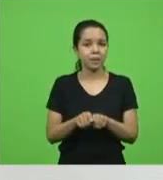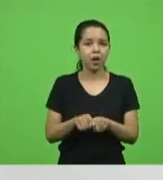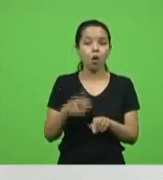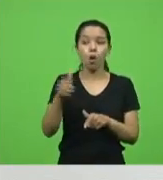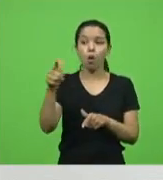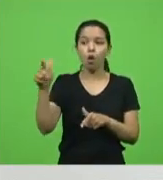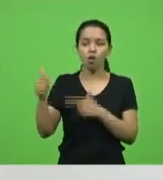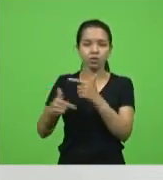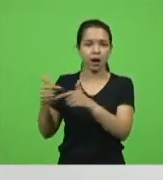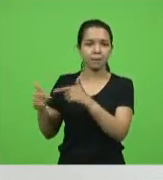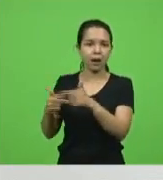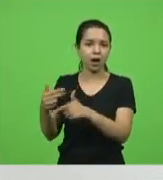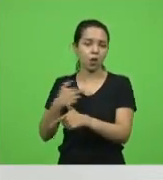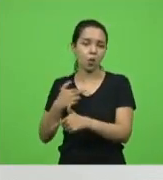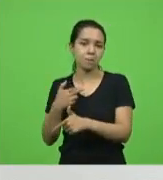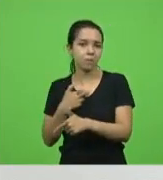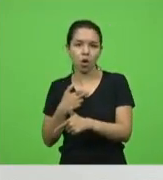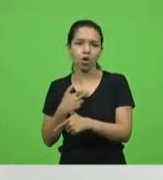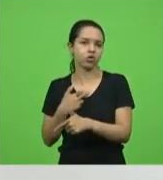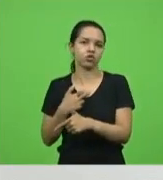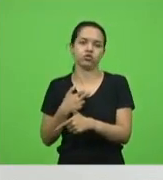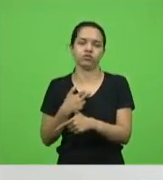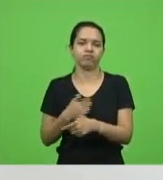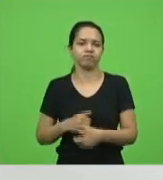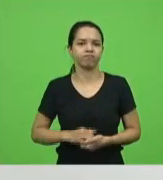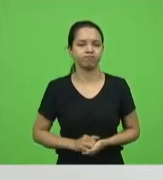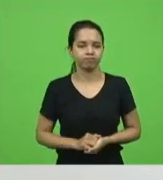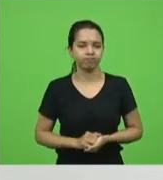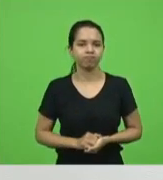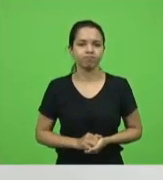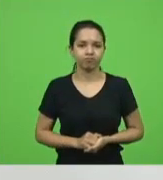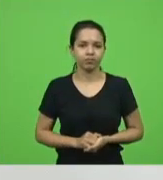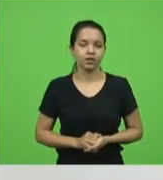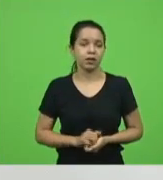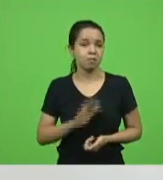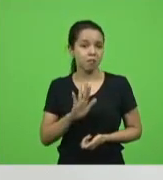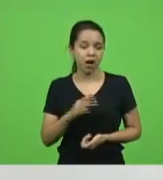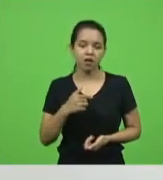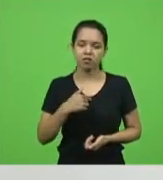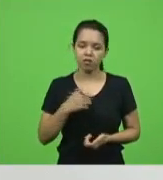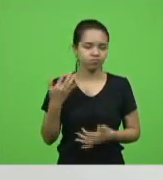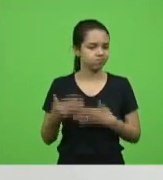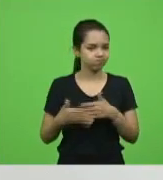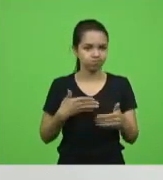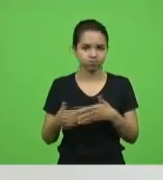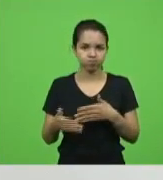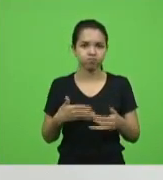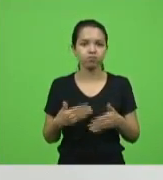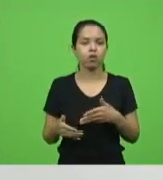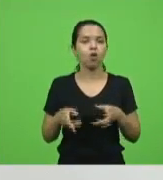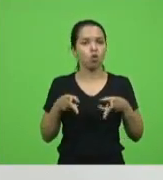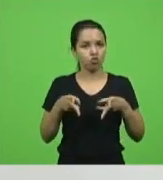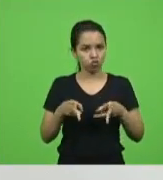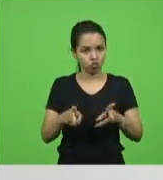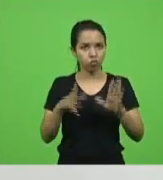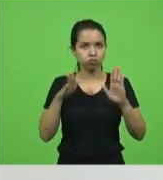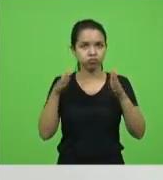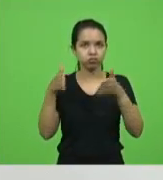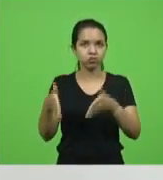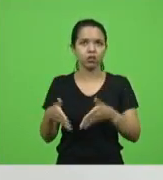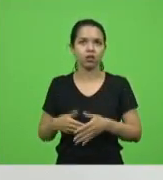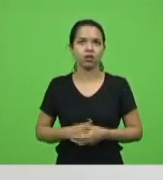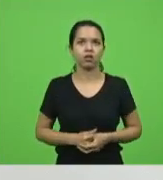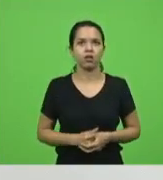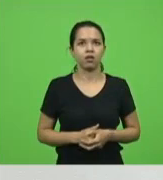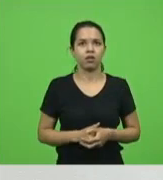sem pagamento, ainda não poder trabalhar fora, mas eu nunca liguei para isso, continuei firme e forte no meu bico. Fico ali, embora o pessoal